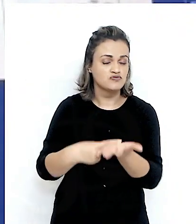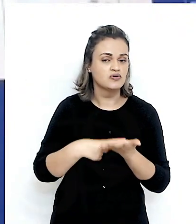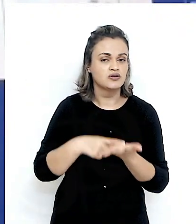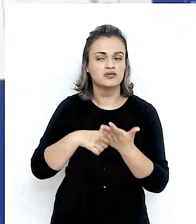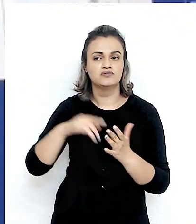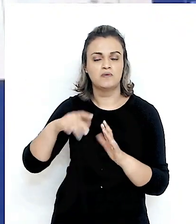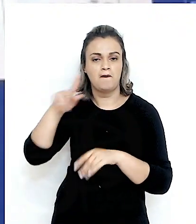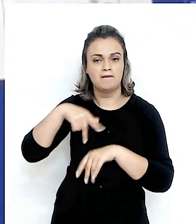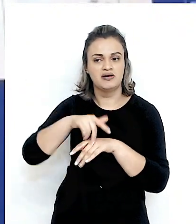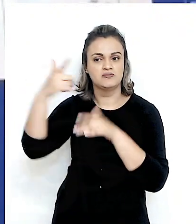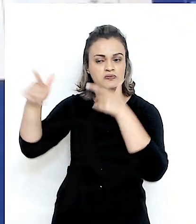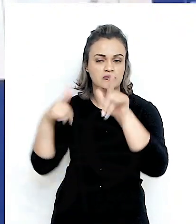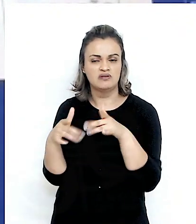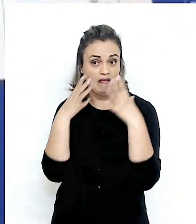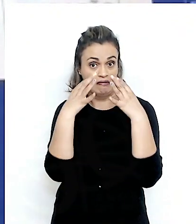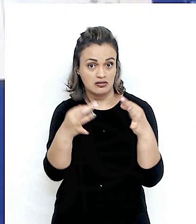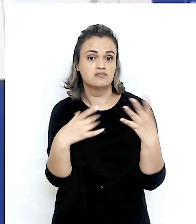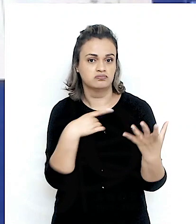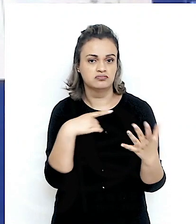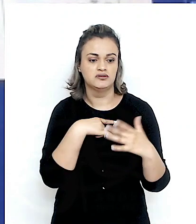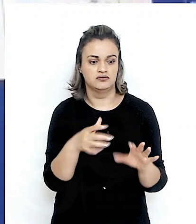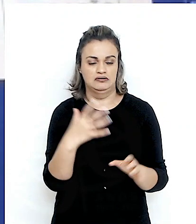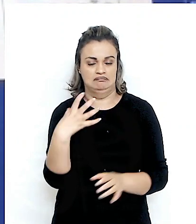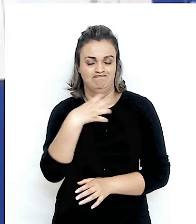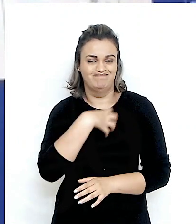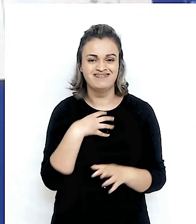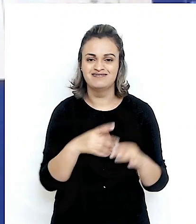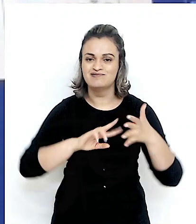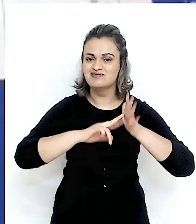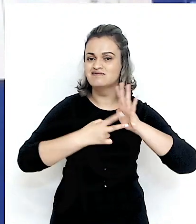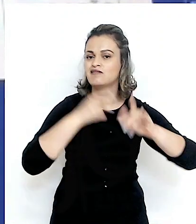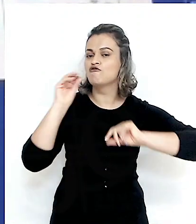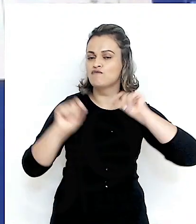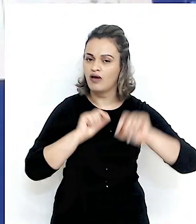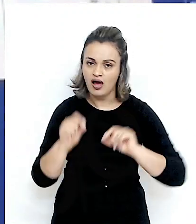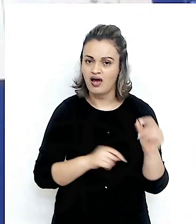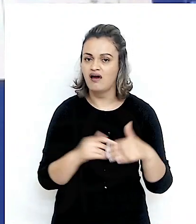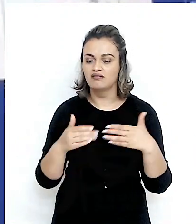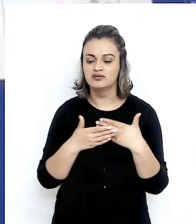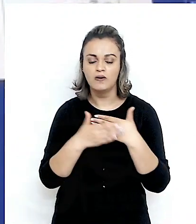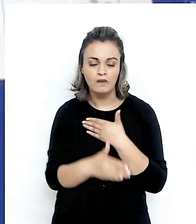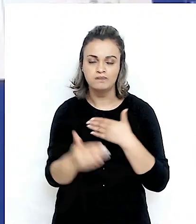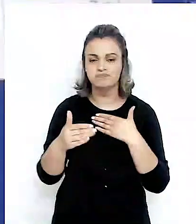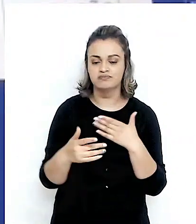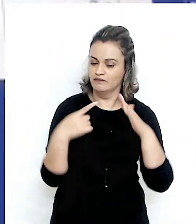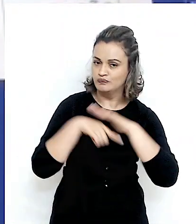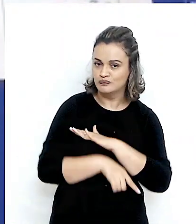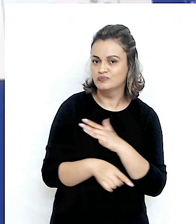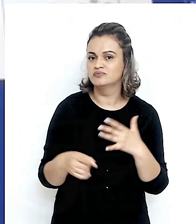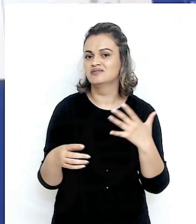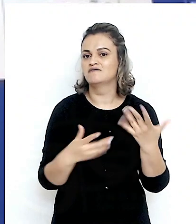atentos ao impacto, ao significado, à extensão, à profundidade desses